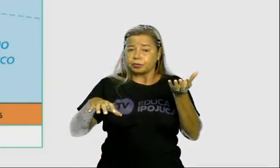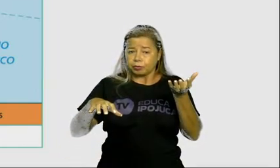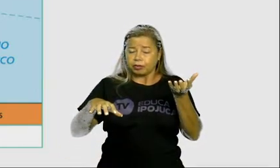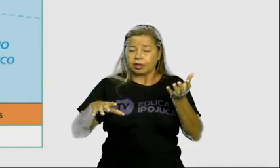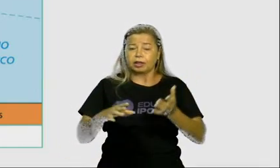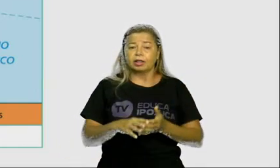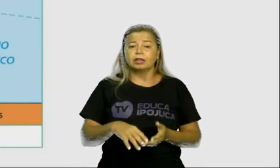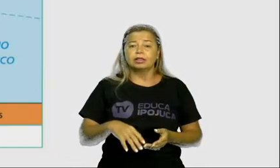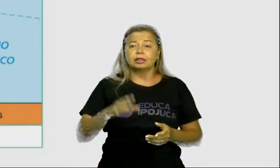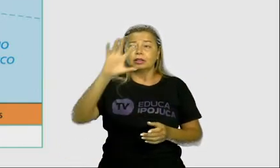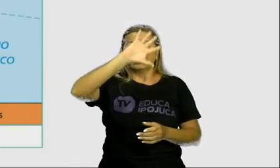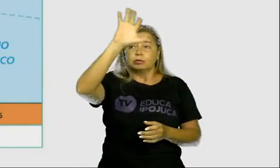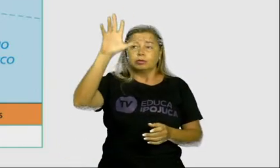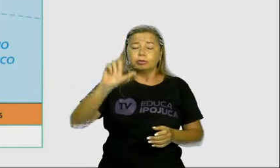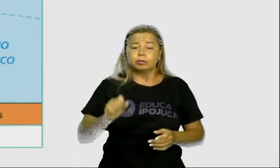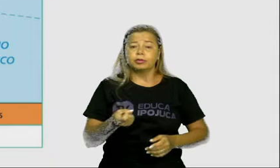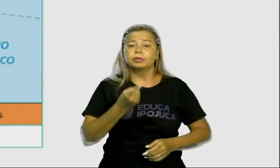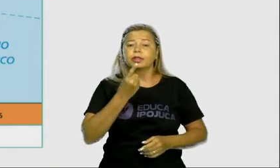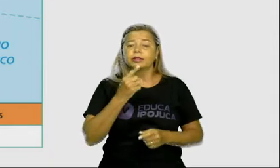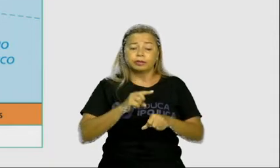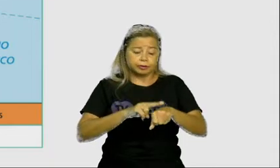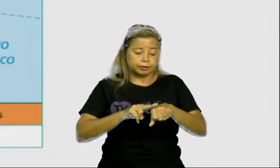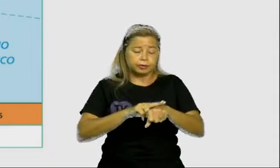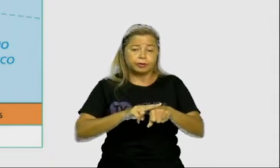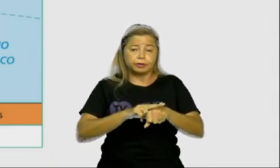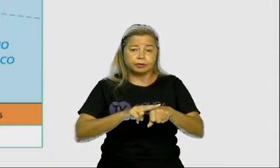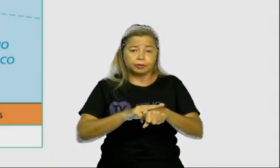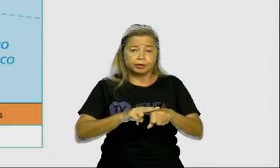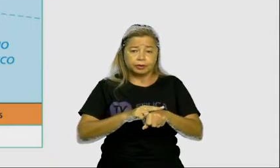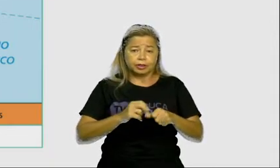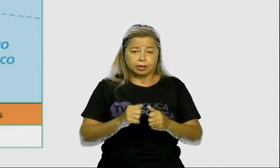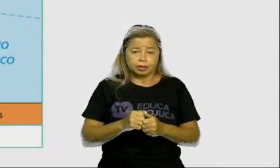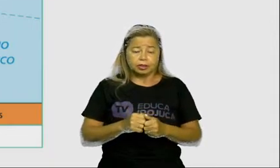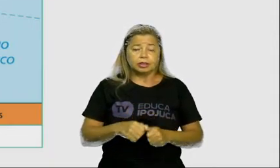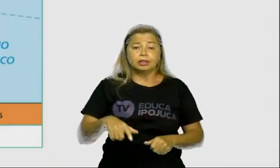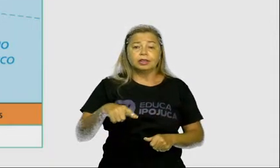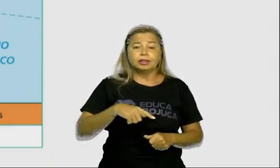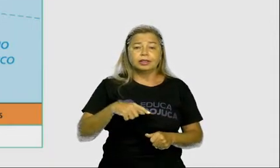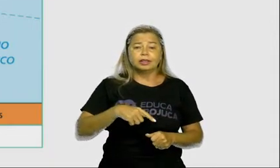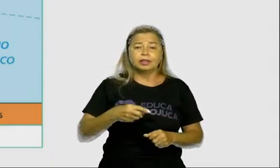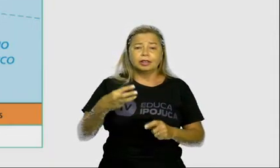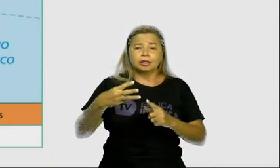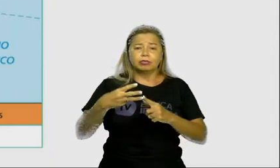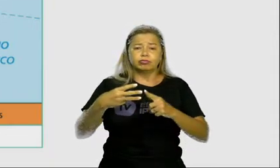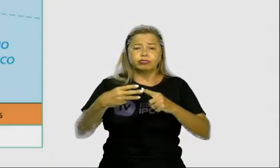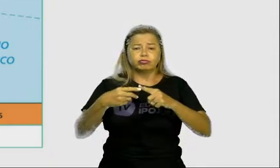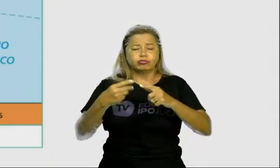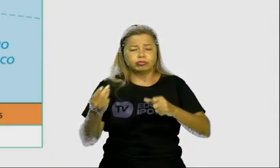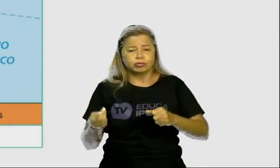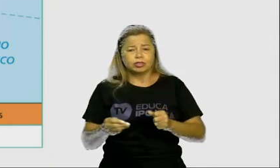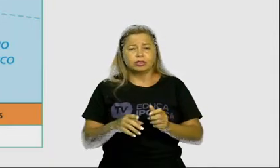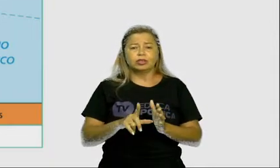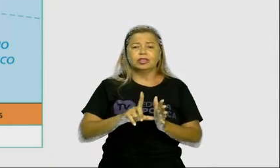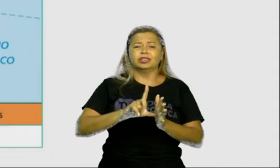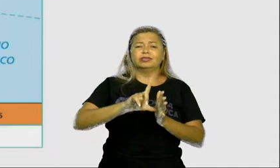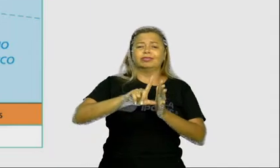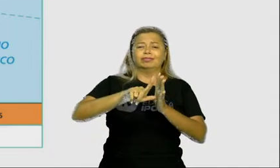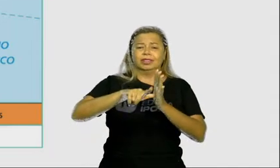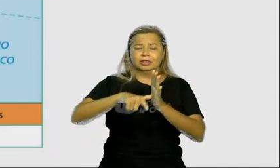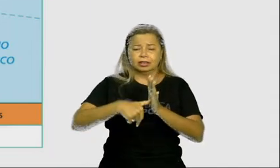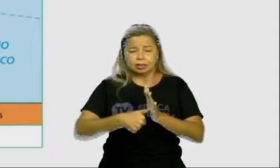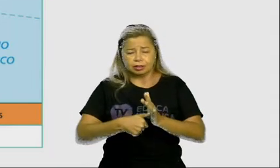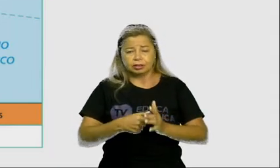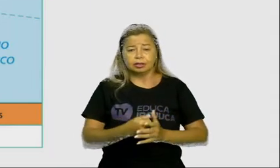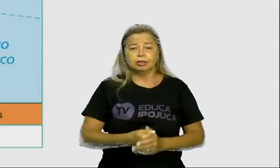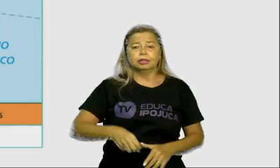parte verde do mapa, que está três horas atrasados em relação ao meridiano de Greenwich, que é onde a